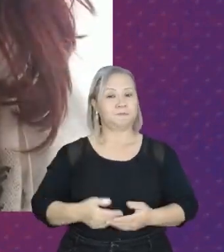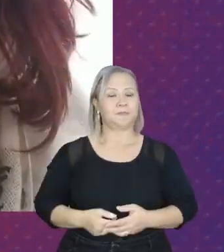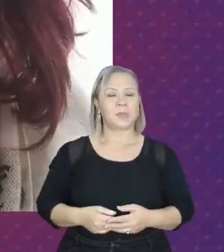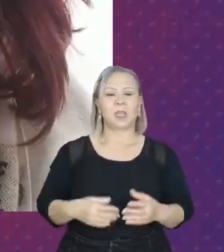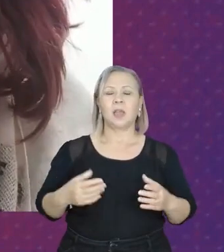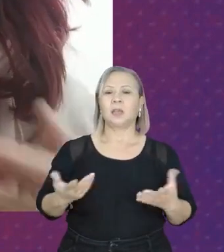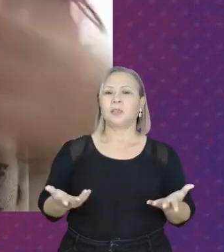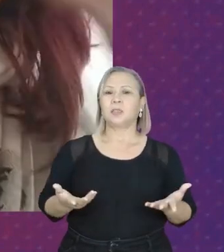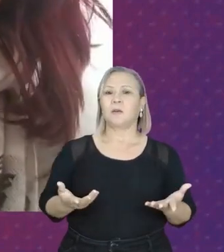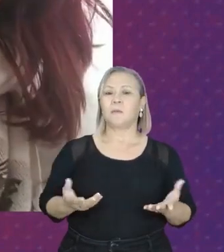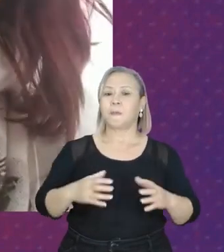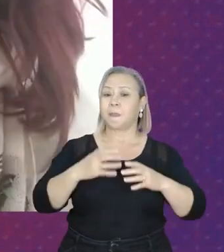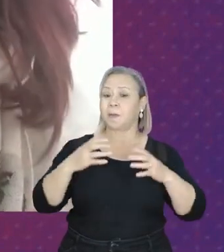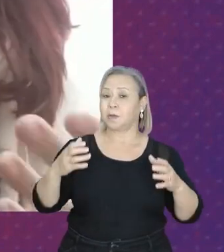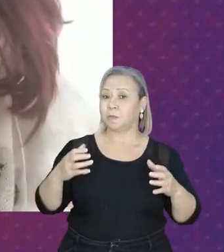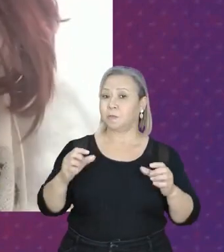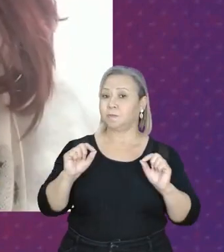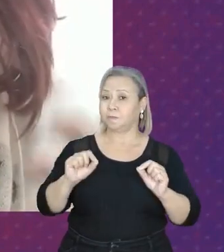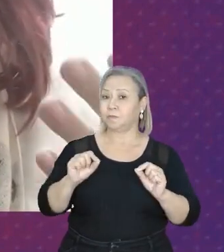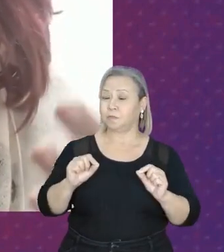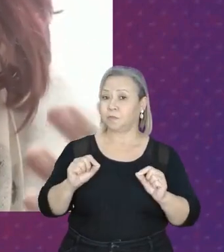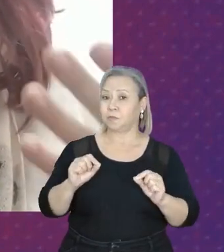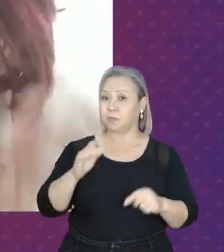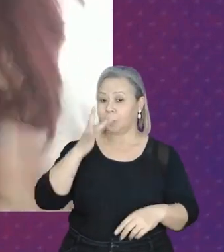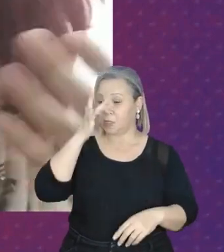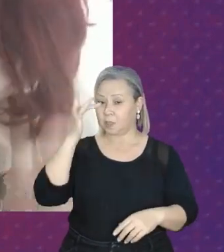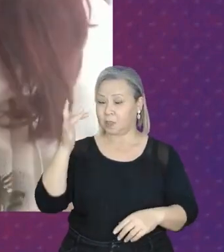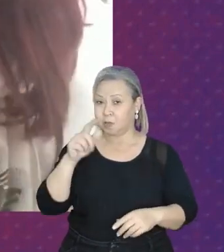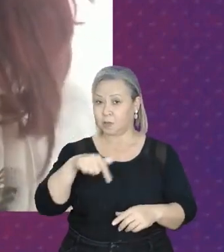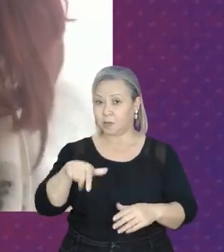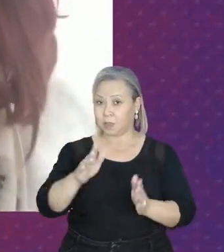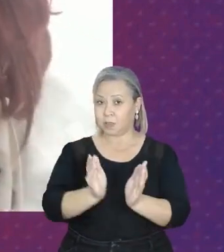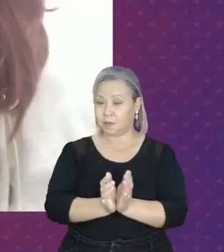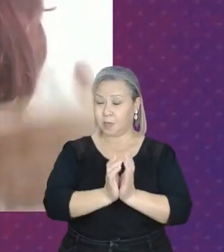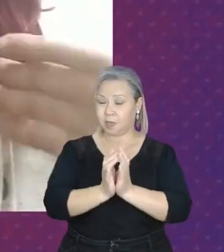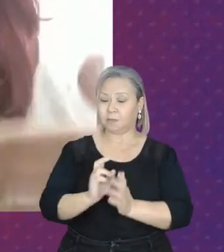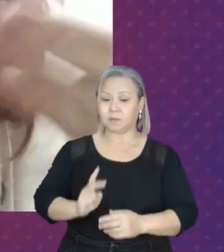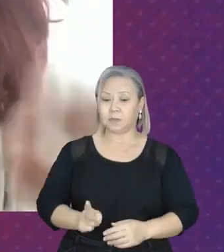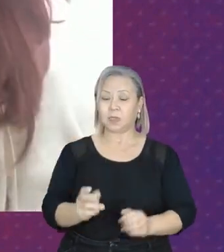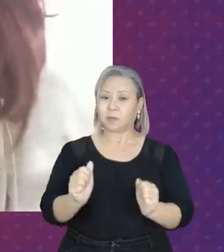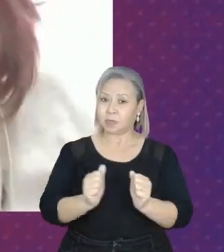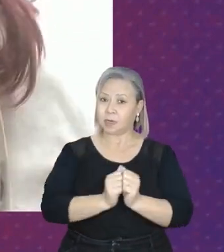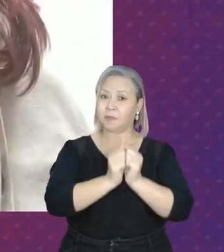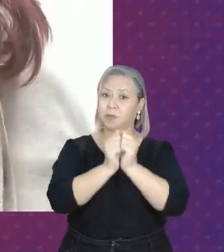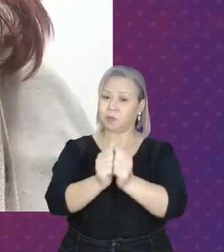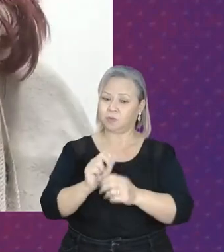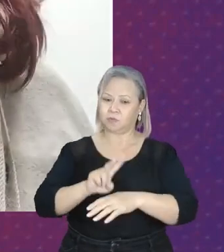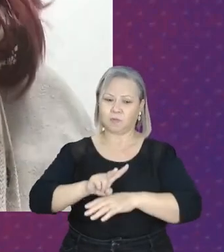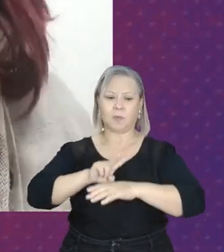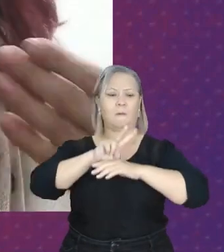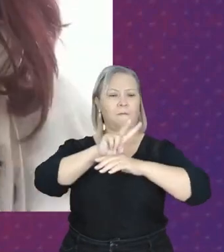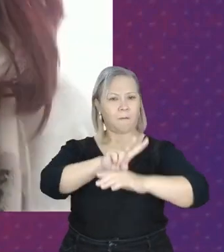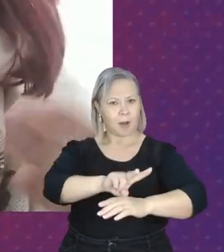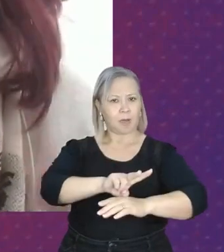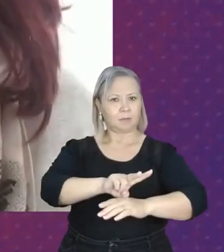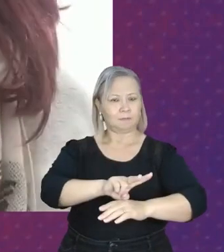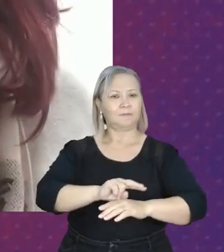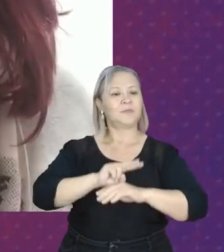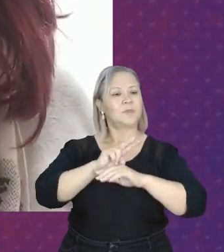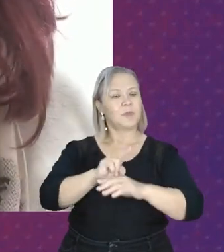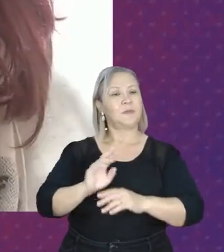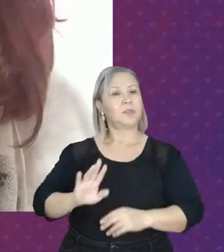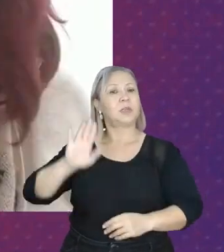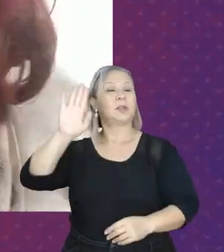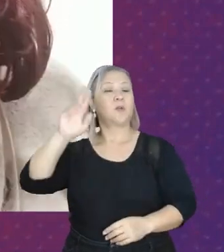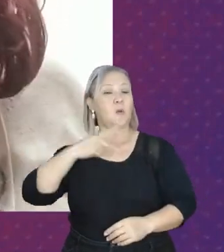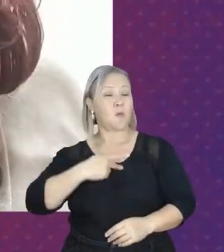parte desse meio sempre esteve conosco e nos defende, e defende a candidatura